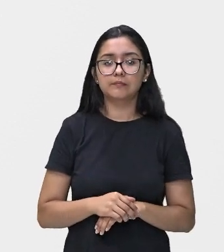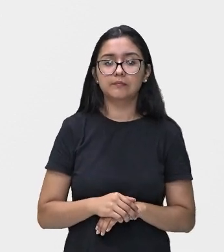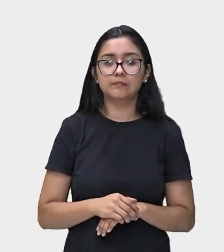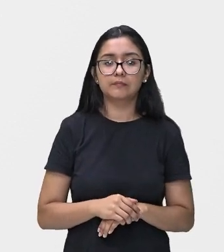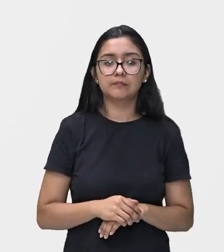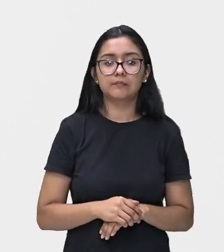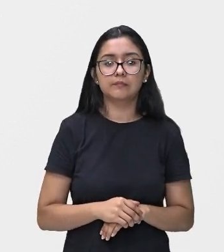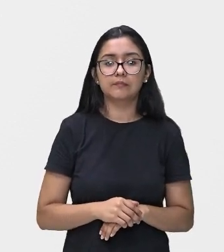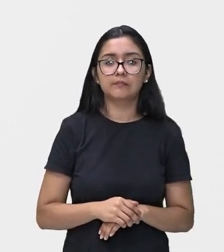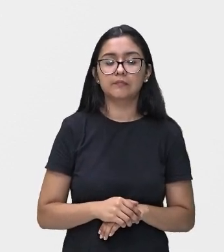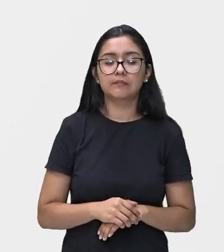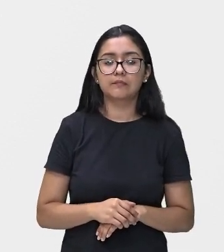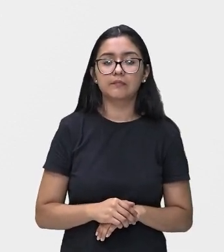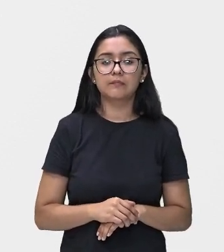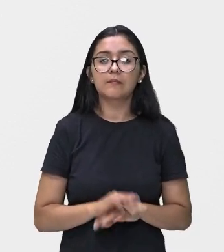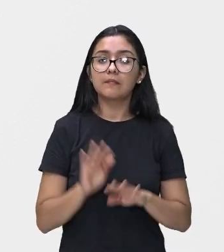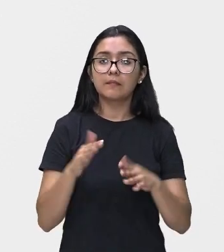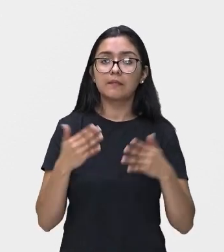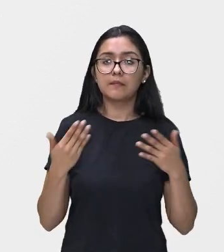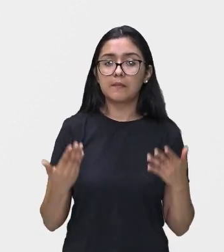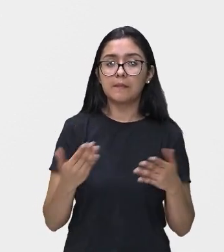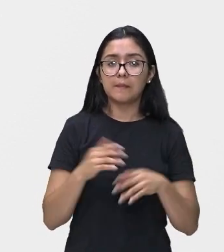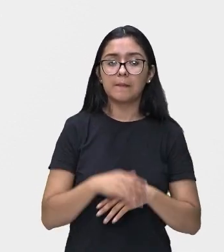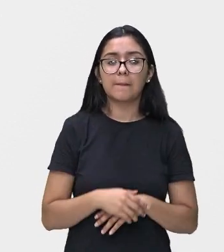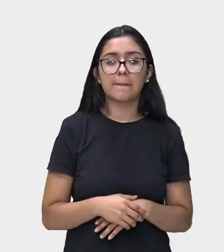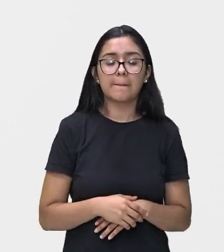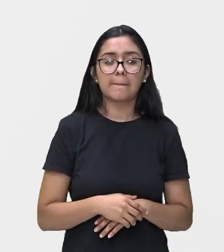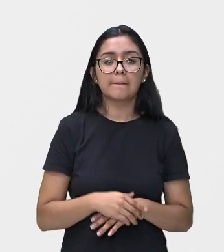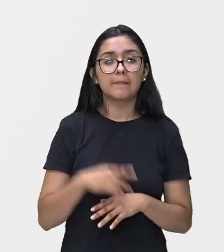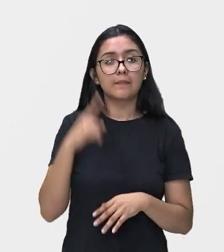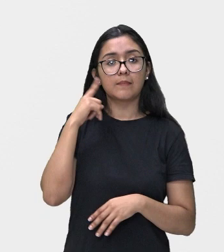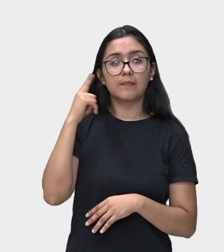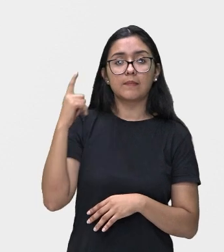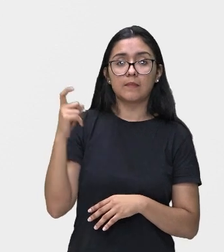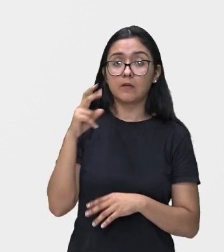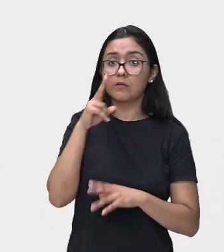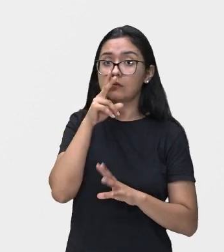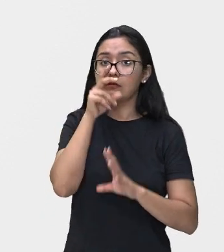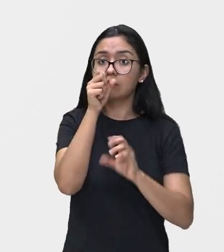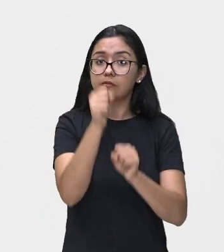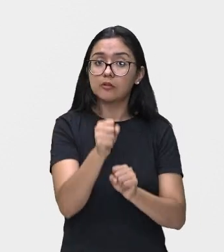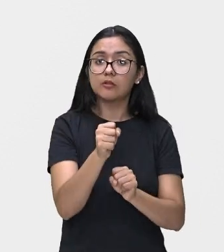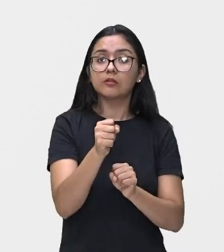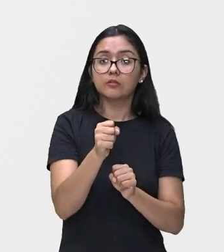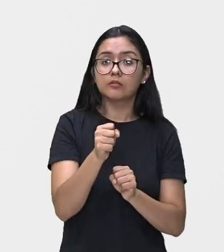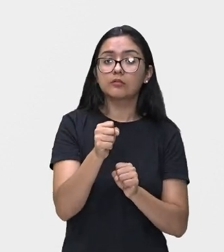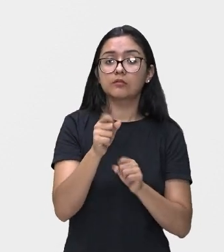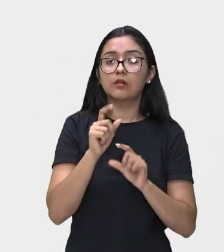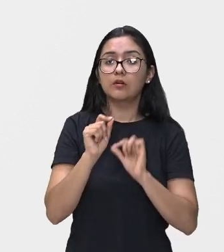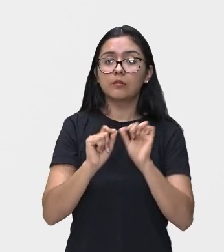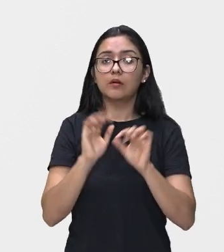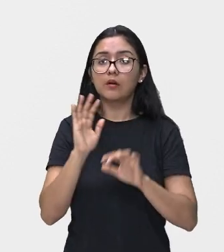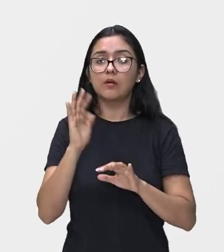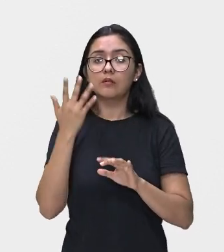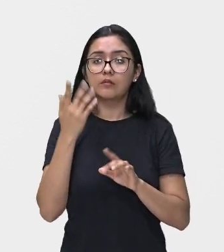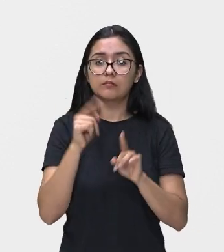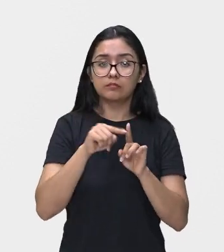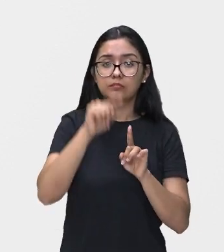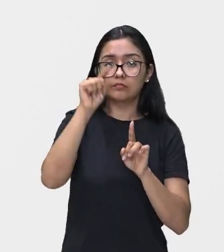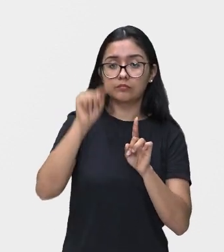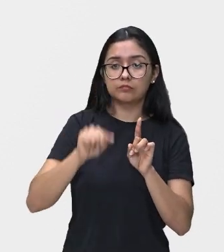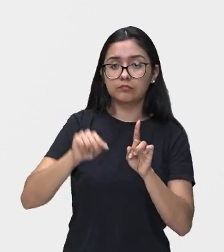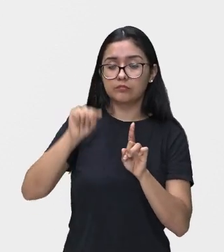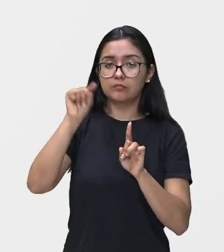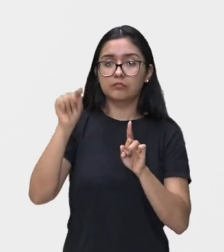elas são baixas. Então, aí, quando o som está muito forte, ela tem uma maior amplitude.